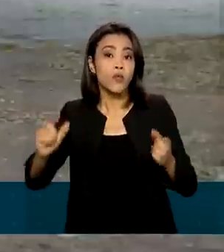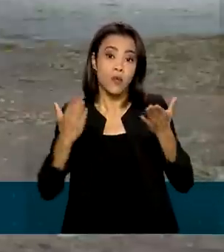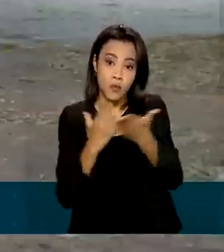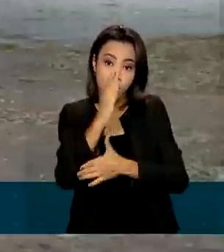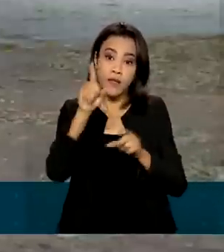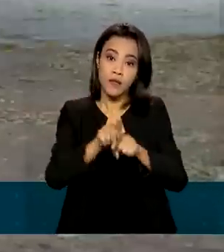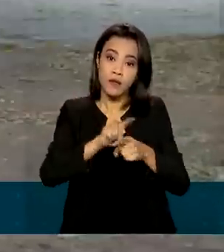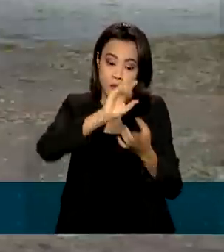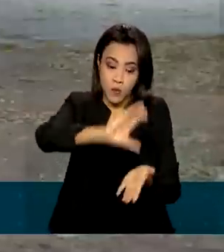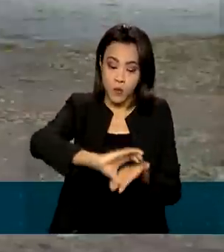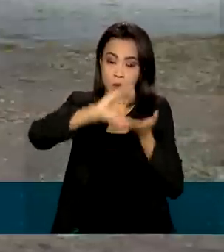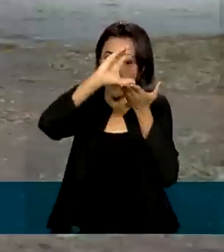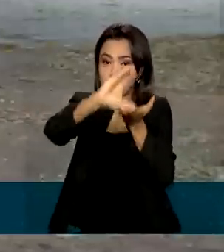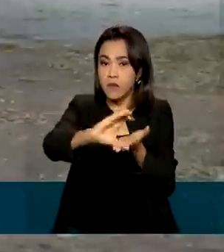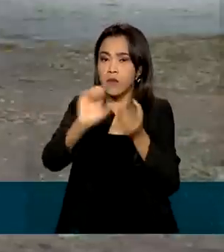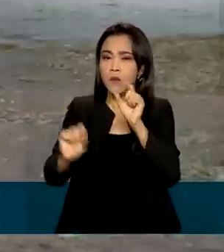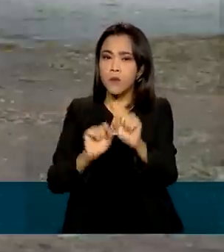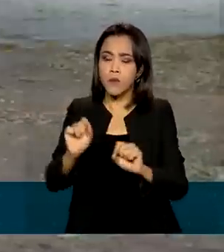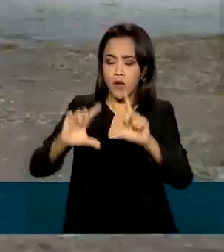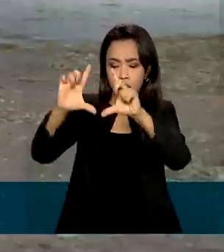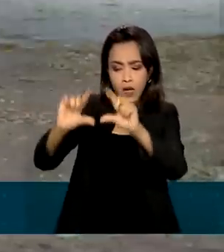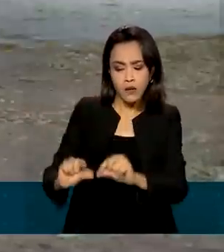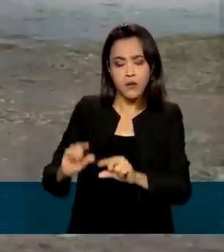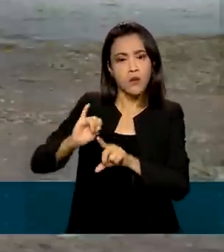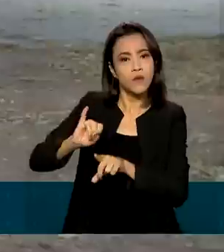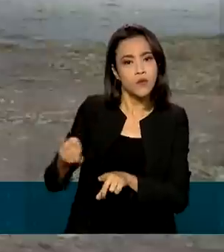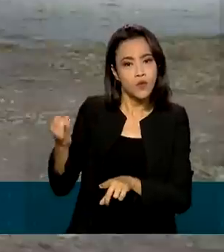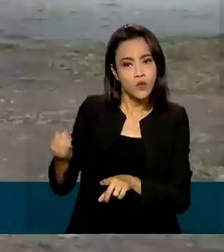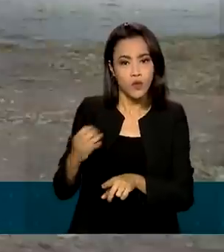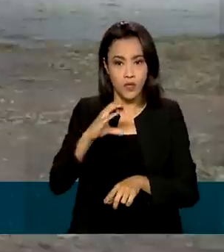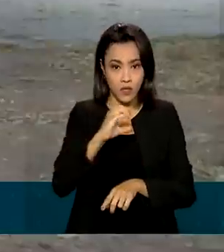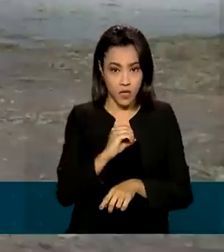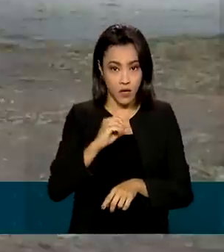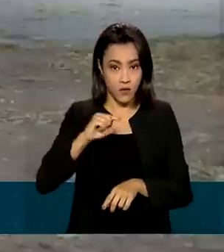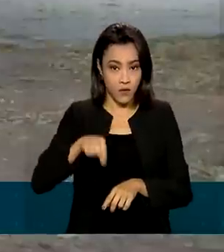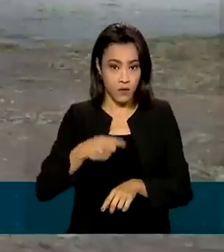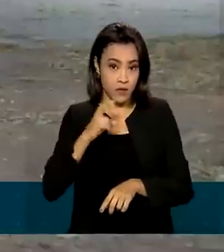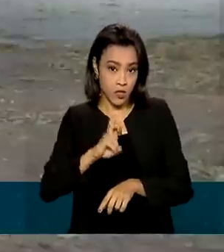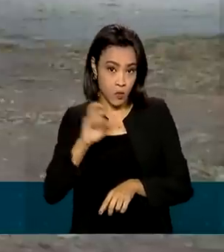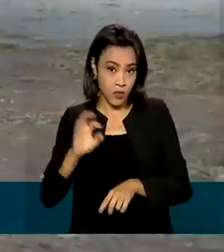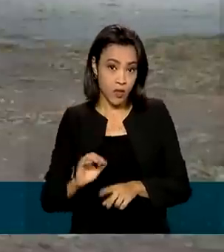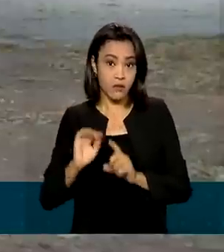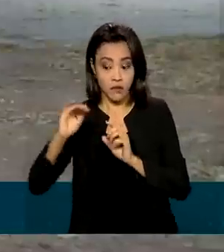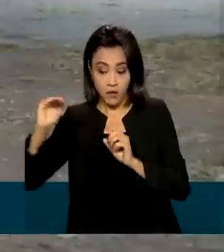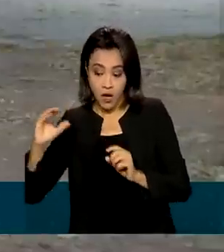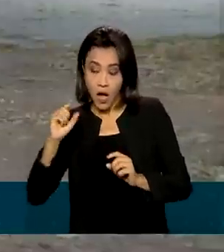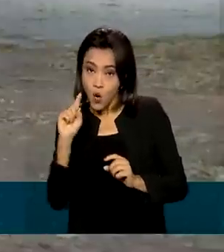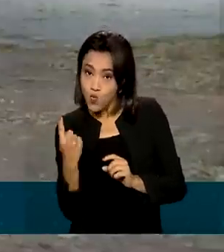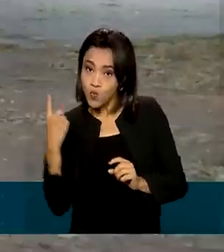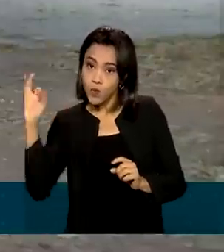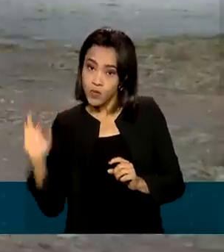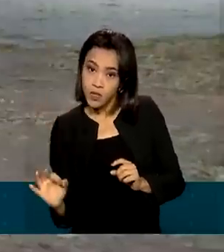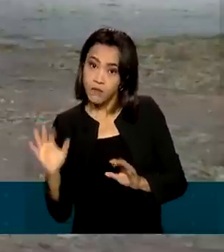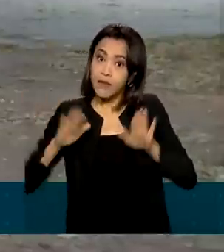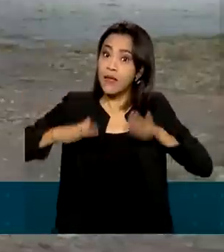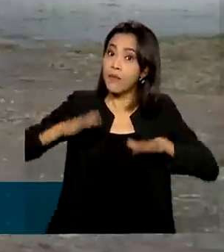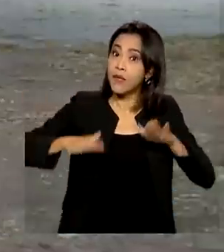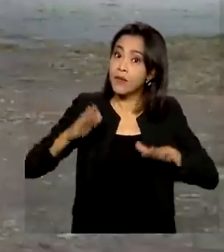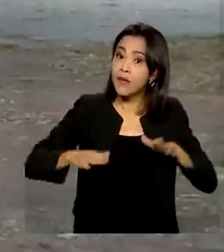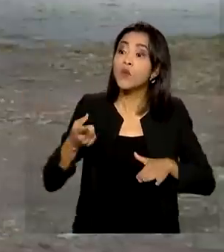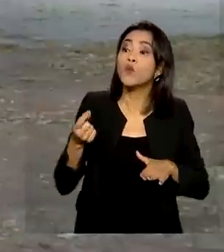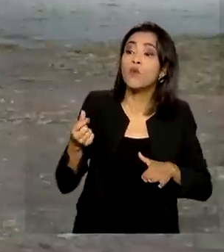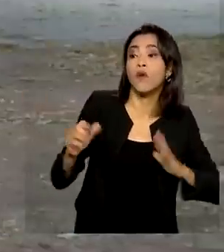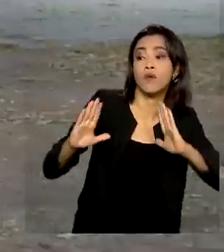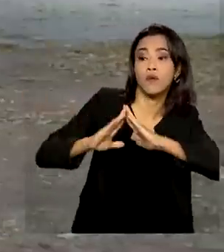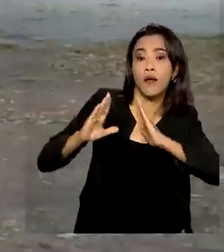pelo Conselho Curador foi a redução da taxa de juros em 0,5% e 1%, a depender do valor do imóvel